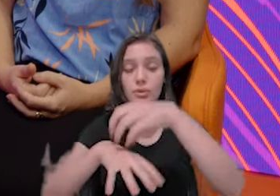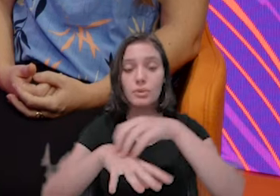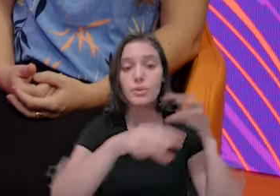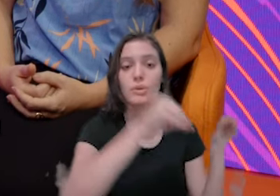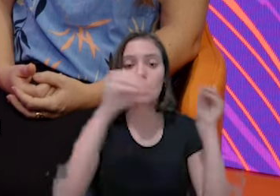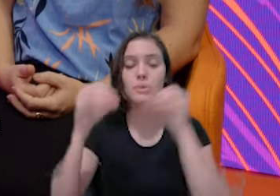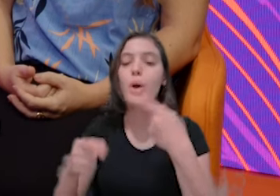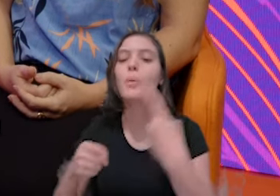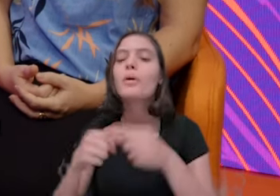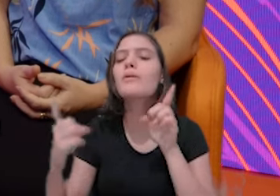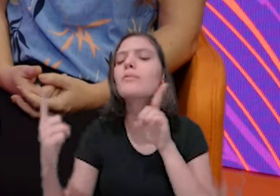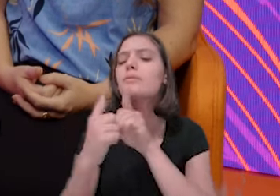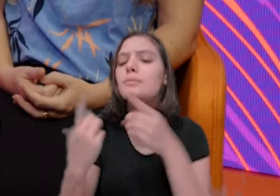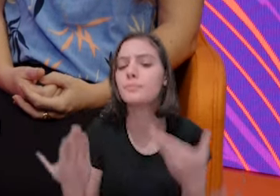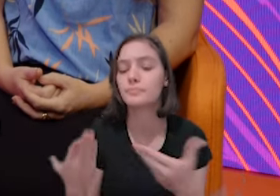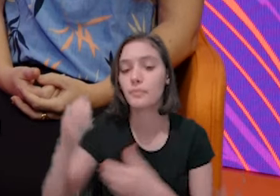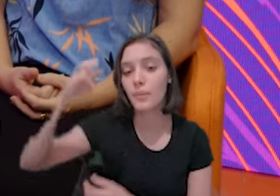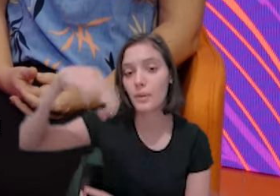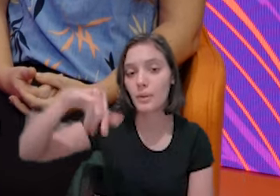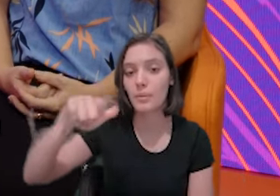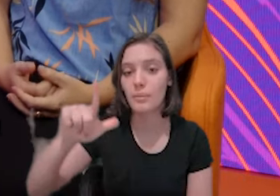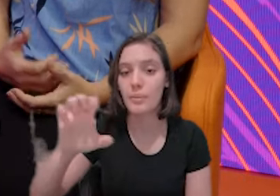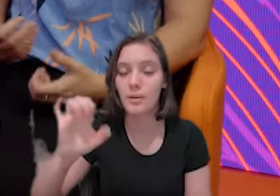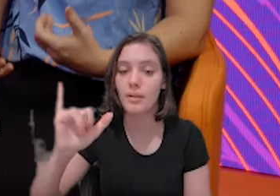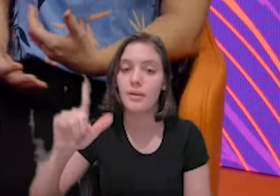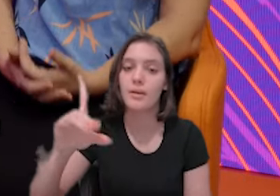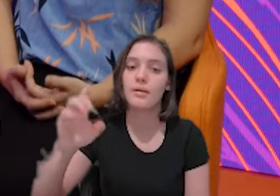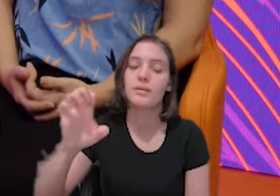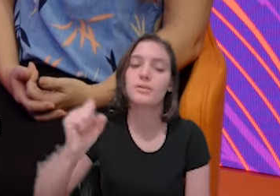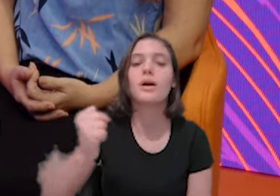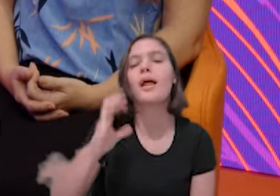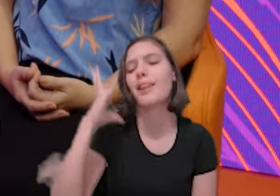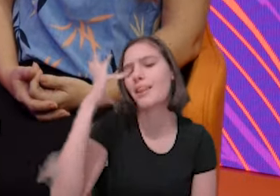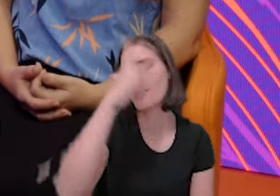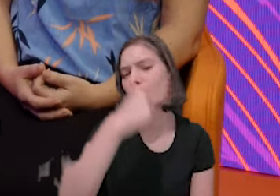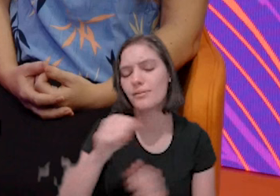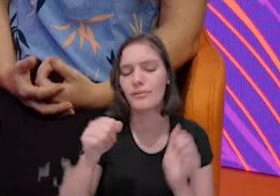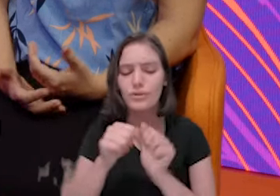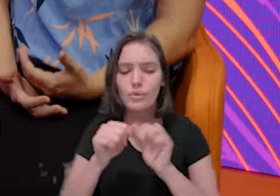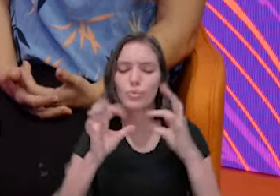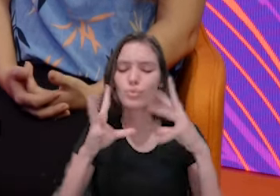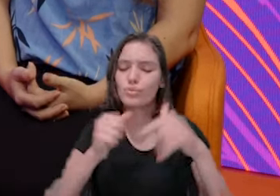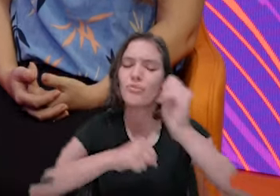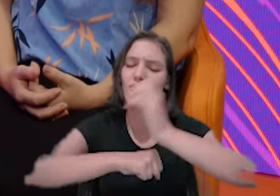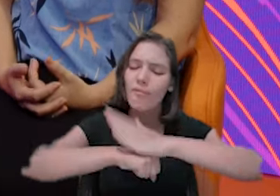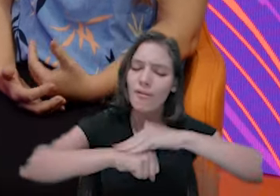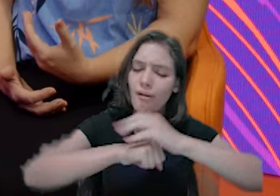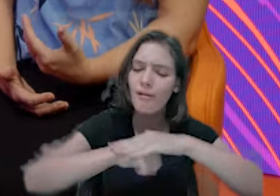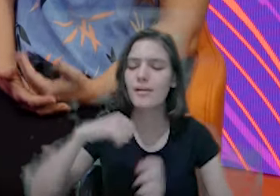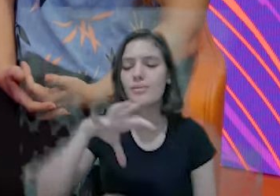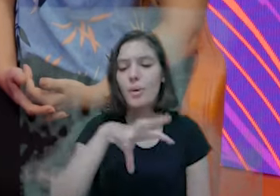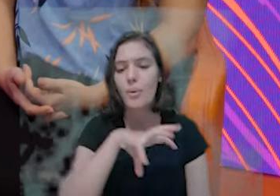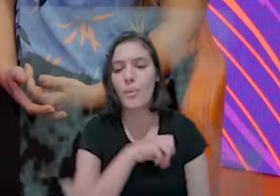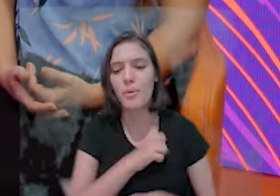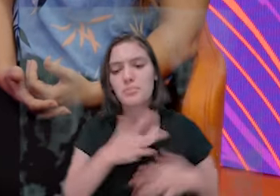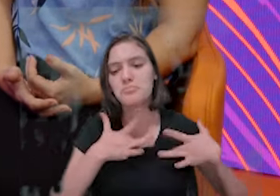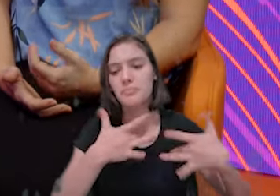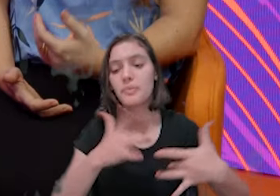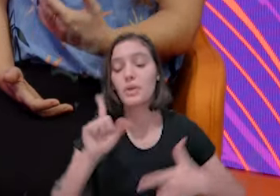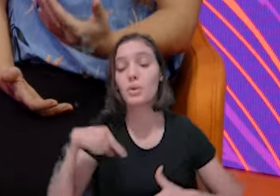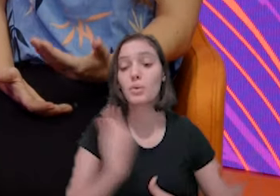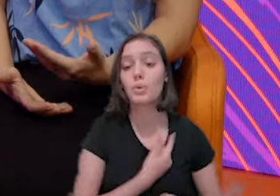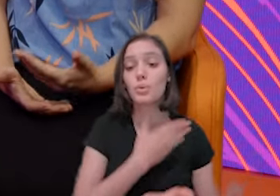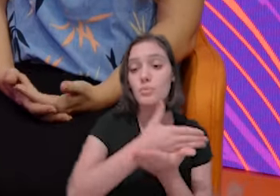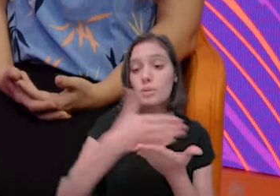tudo com muito carinho, com muito amor. E quando a gente abriu o posto, foi um pedido nosso, né, olha, se for possível,